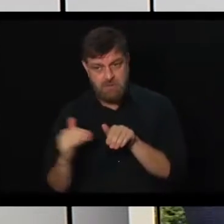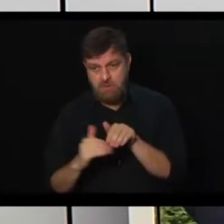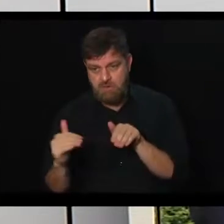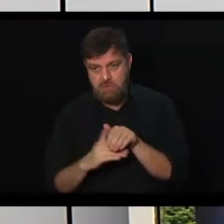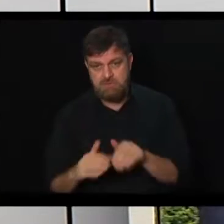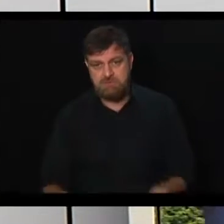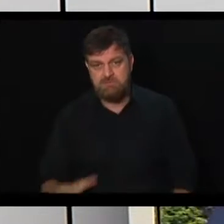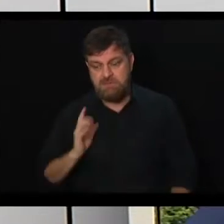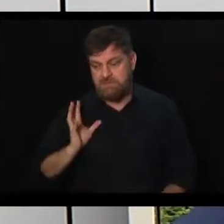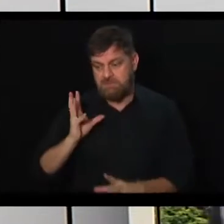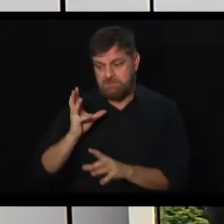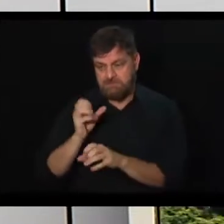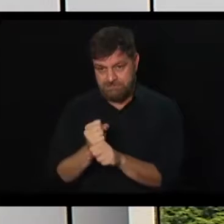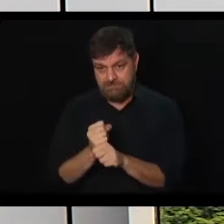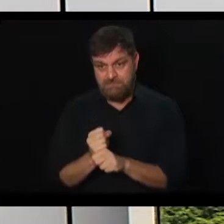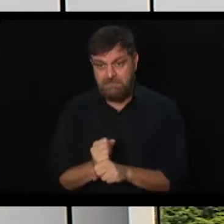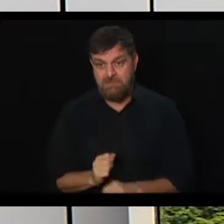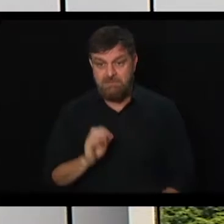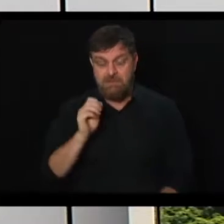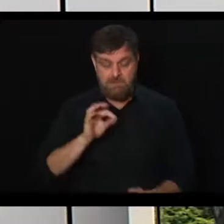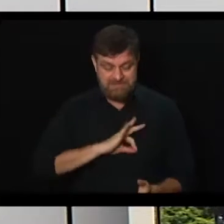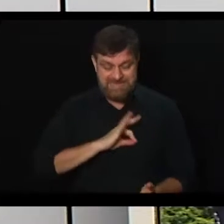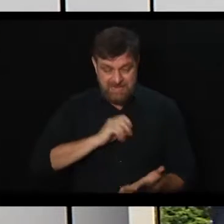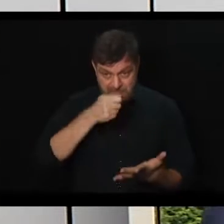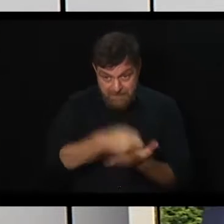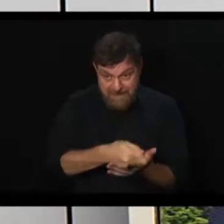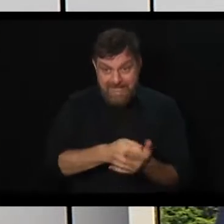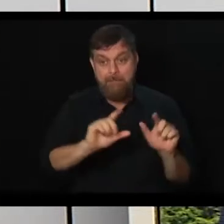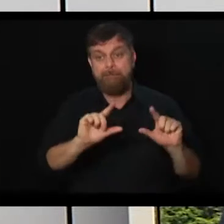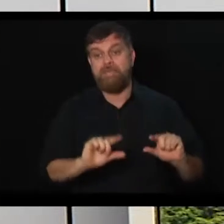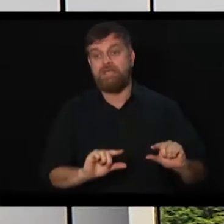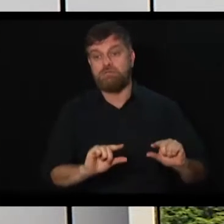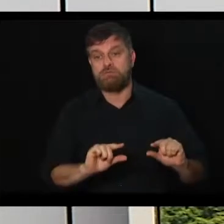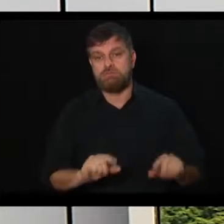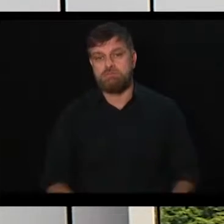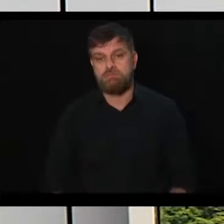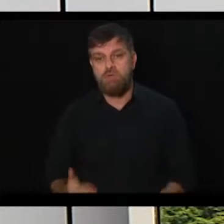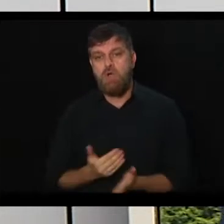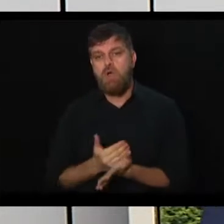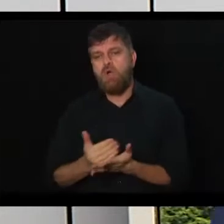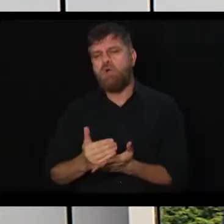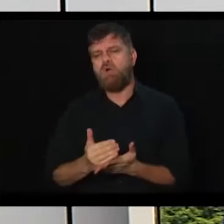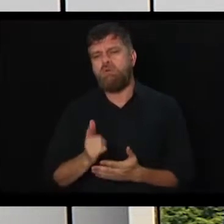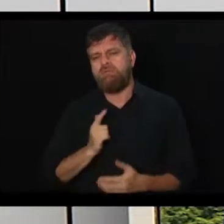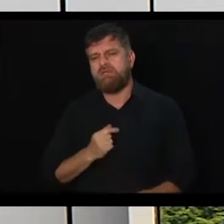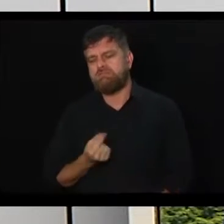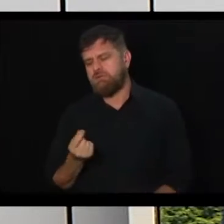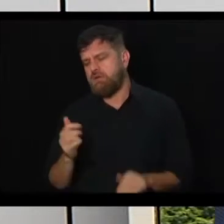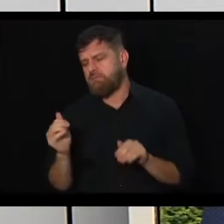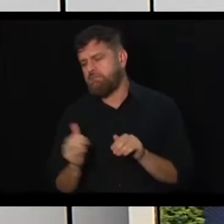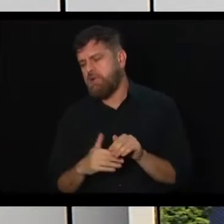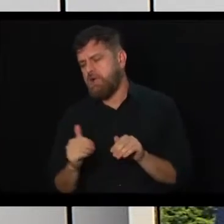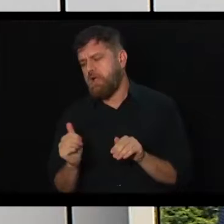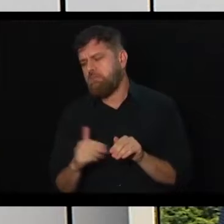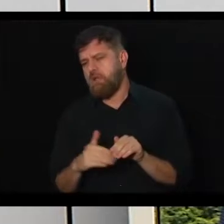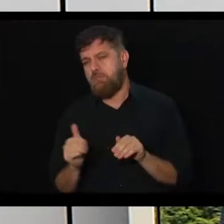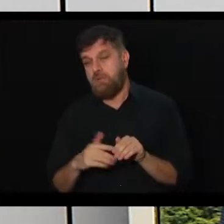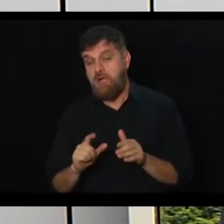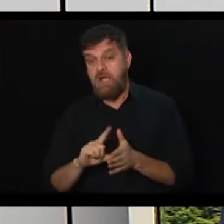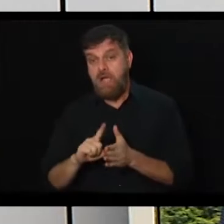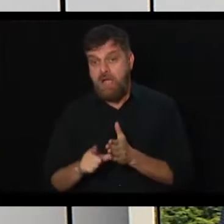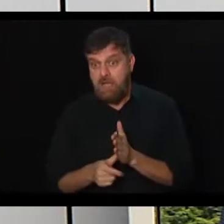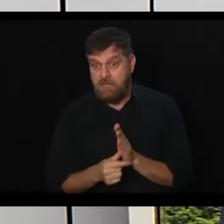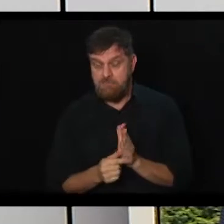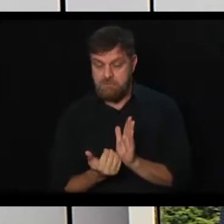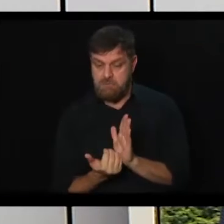em tese, vai diminuir o valor pago para o trabalhador no final. Principalmente no começo de vida, você contribui muito pouco para a Previdência. A tendência é você vá aumentando